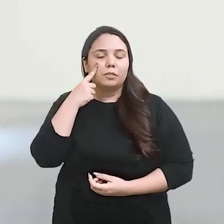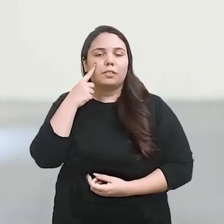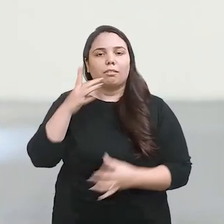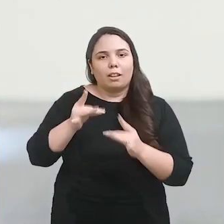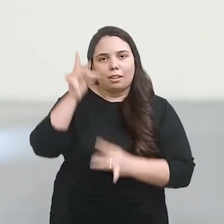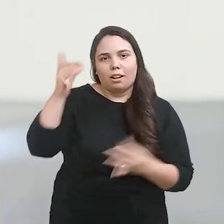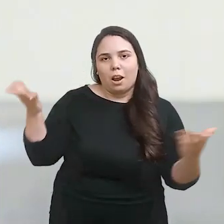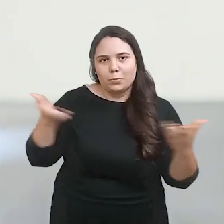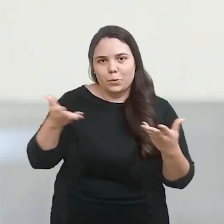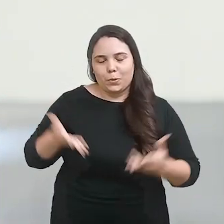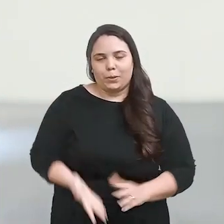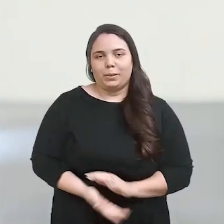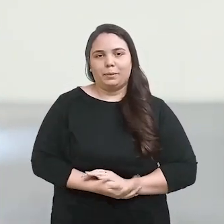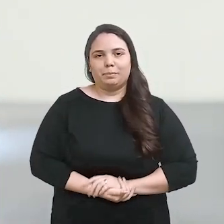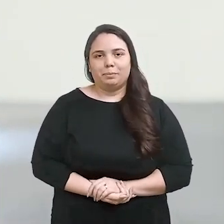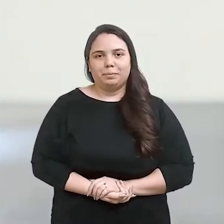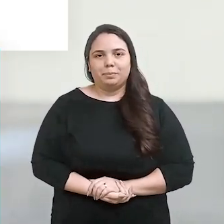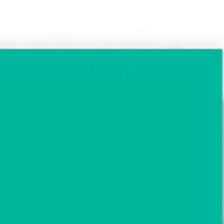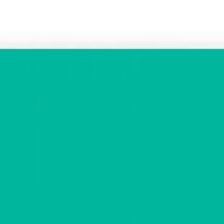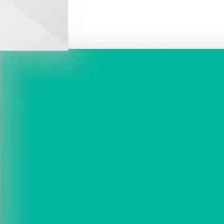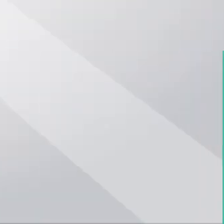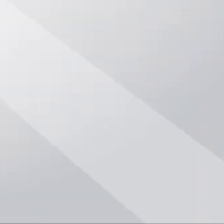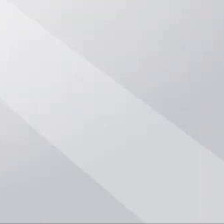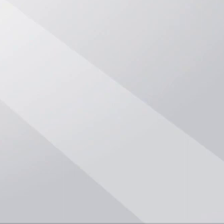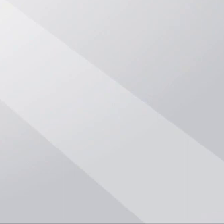Confira todos os detalhes a partir de agora.